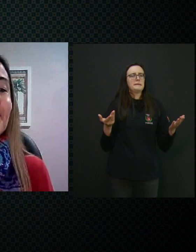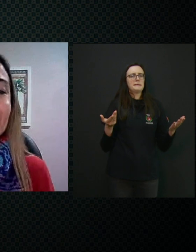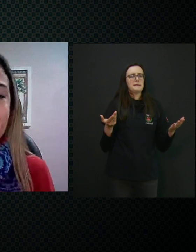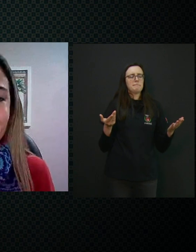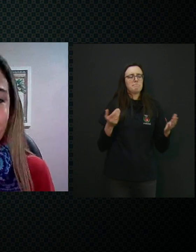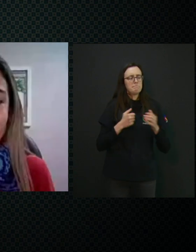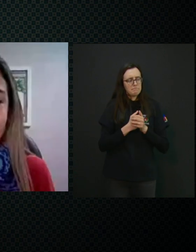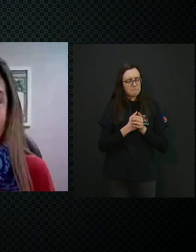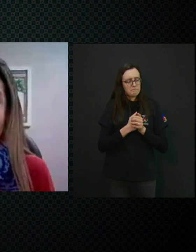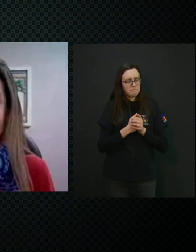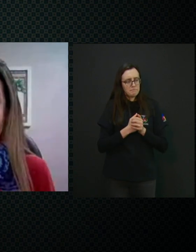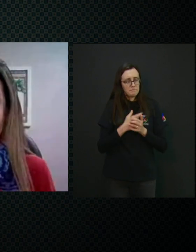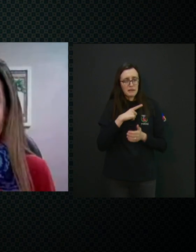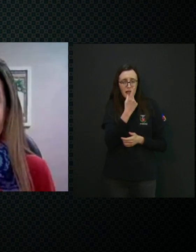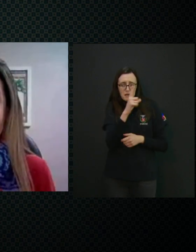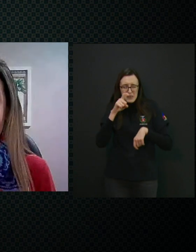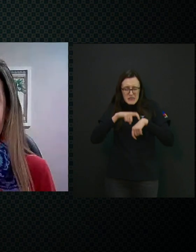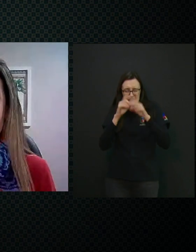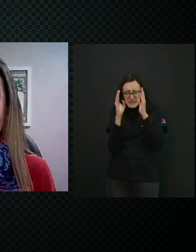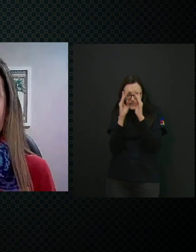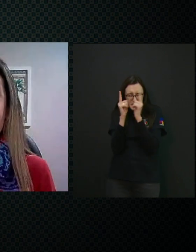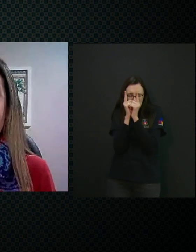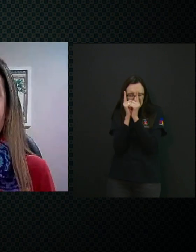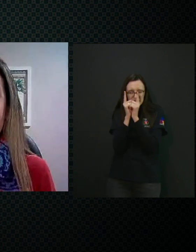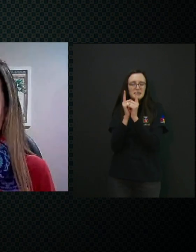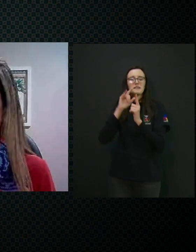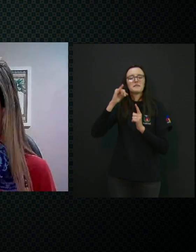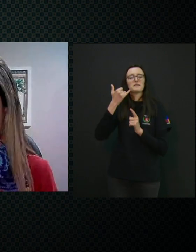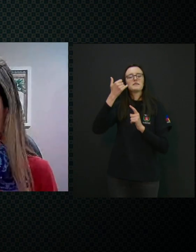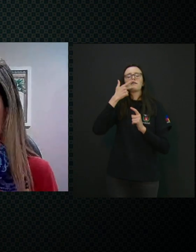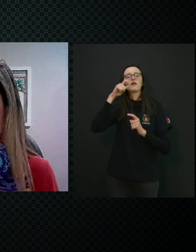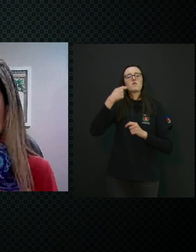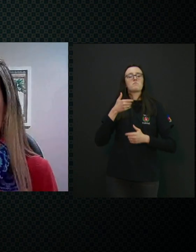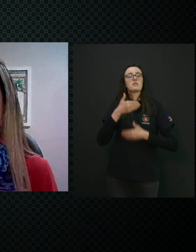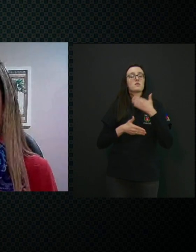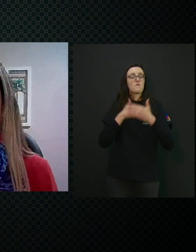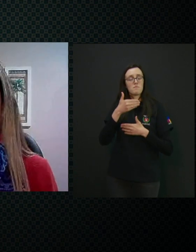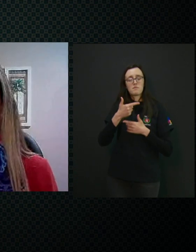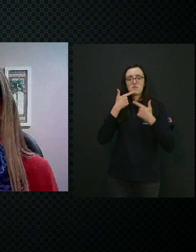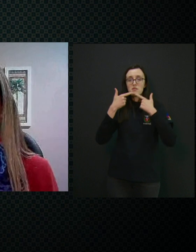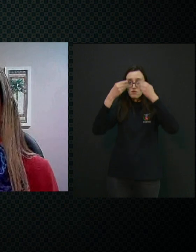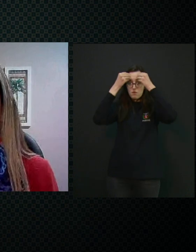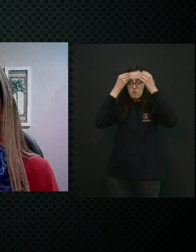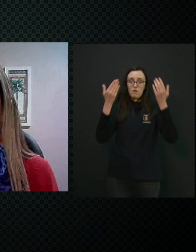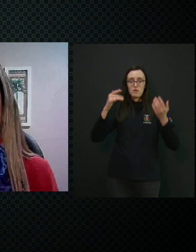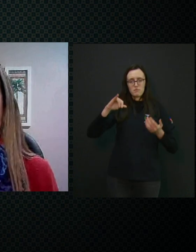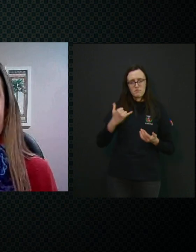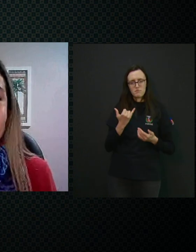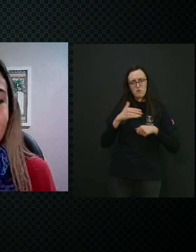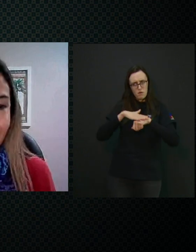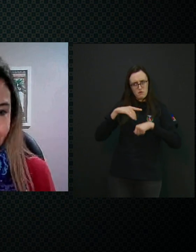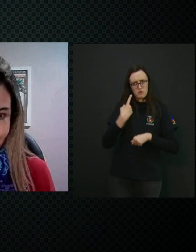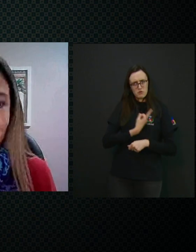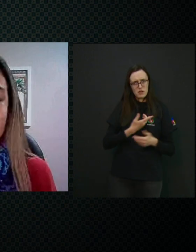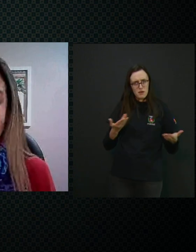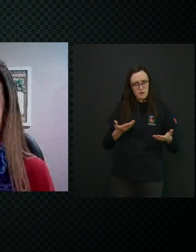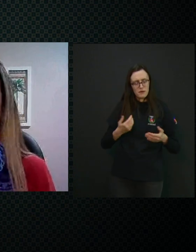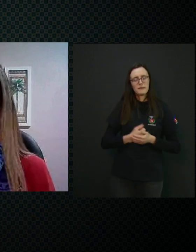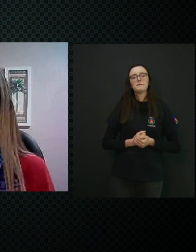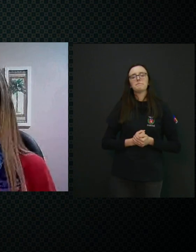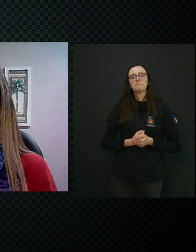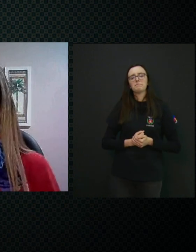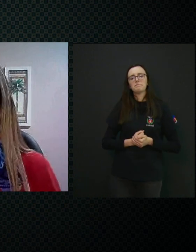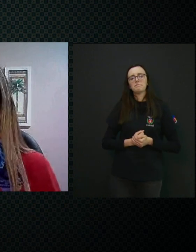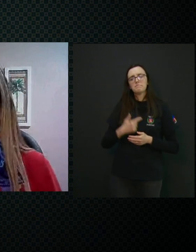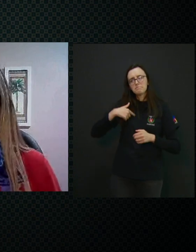últimos tempos que a gente tem ainda sobre a questão do desenvolvimento da linguagem, que ela vem conversar com a gente. Eu